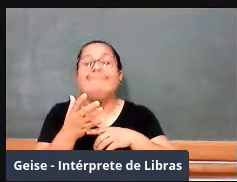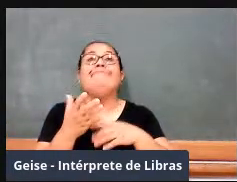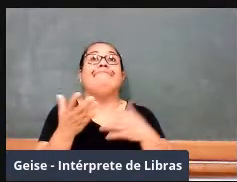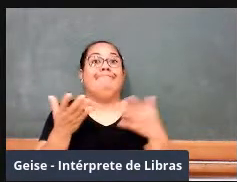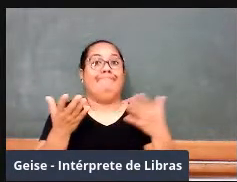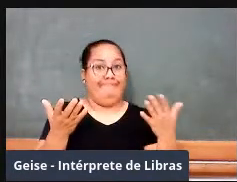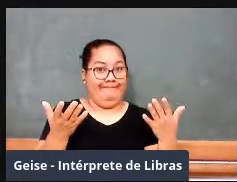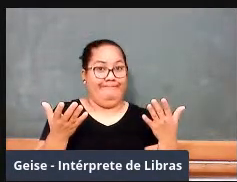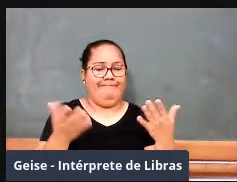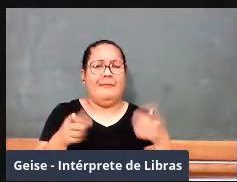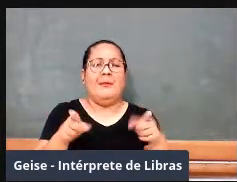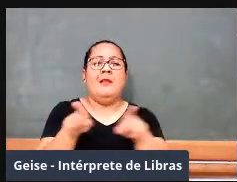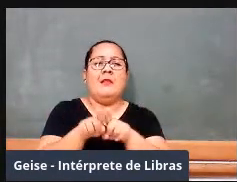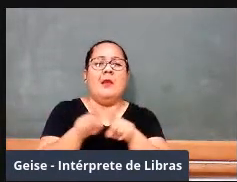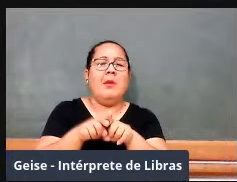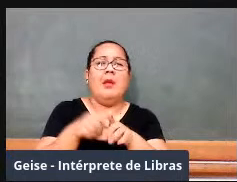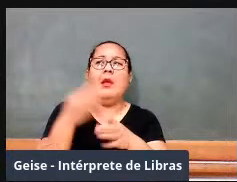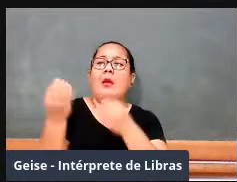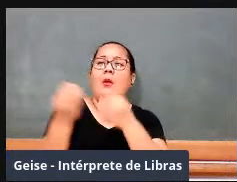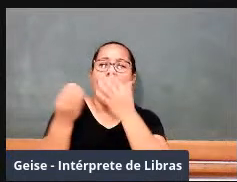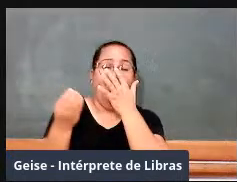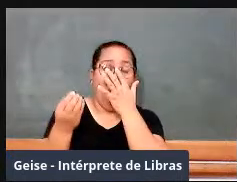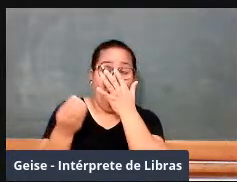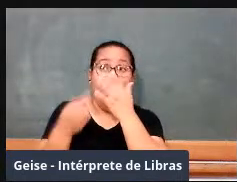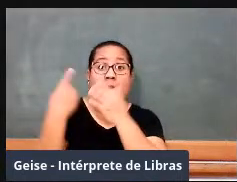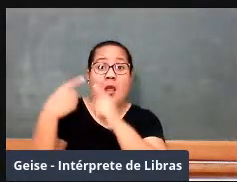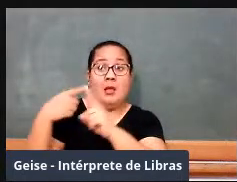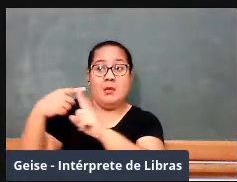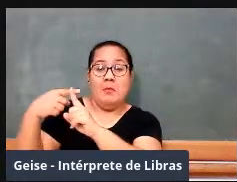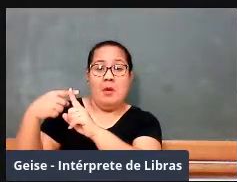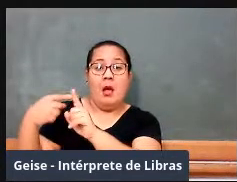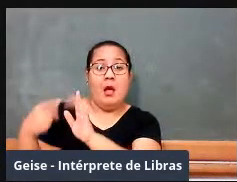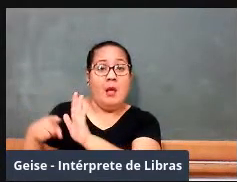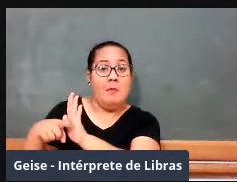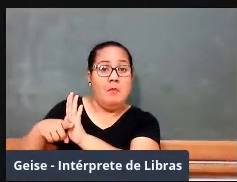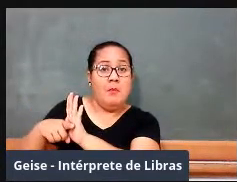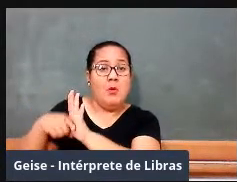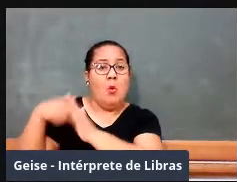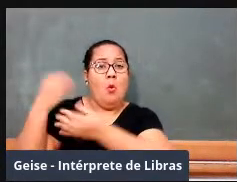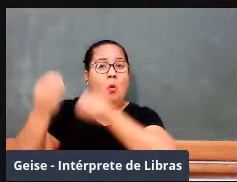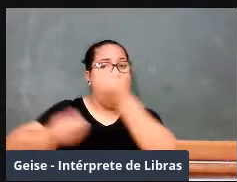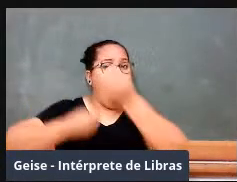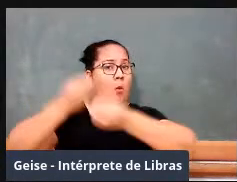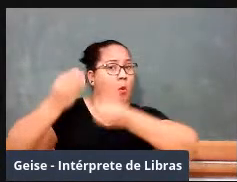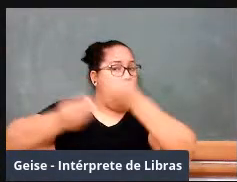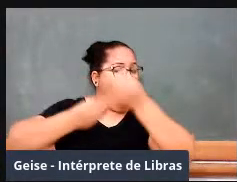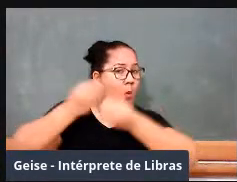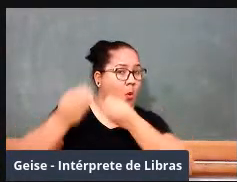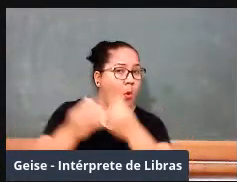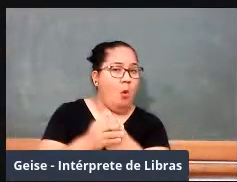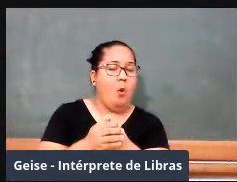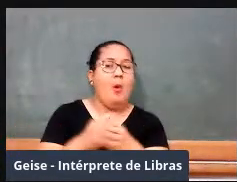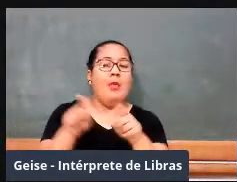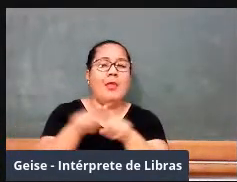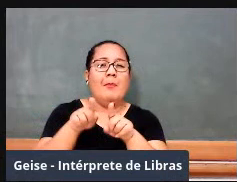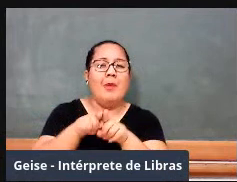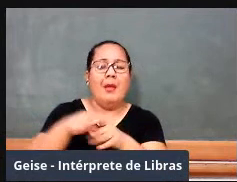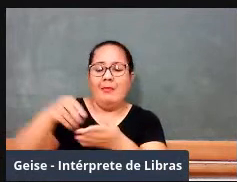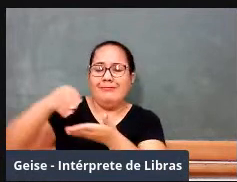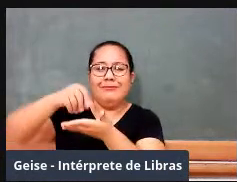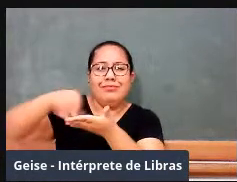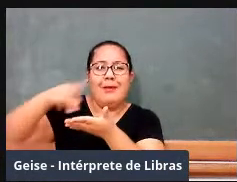de máximos e mínimos, no sentido de o aparelhamento militar, as balas, a pólvora, precisava ser